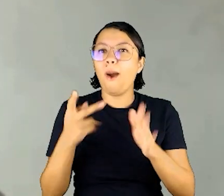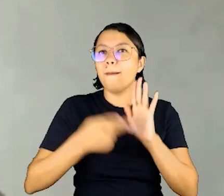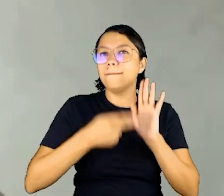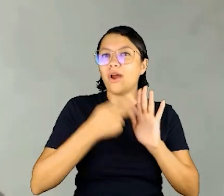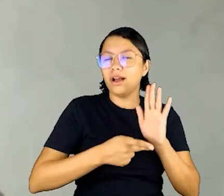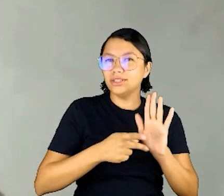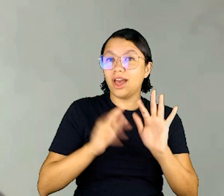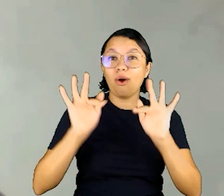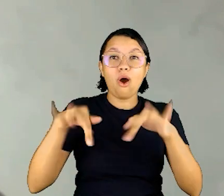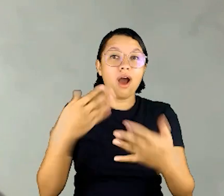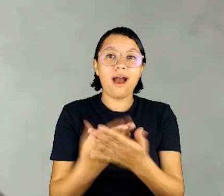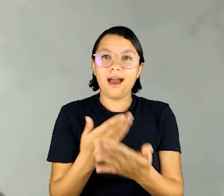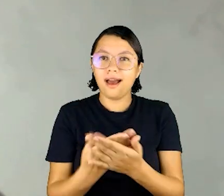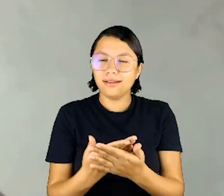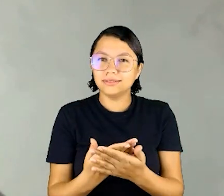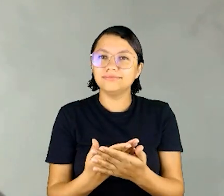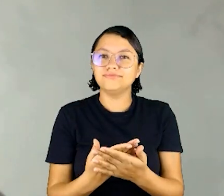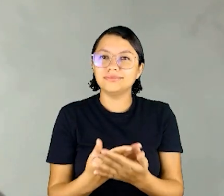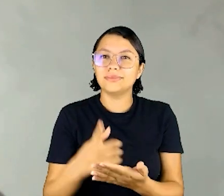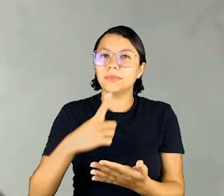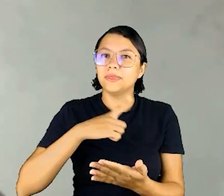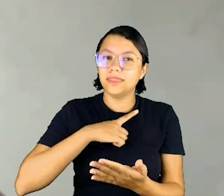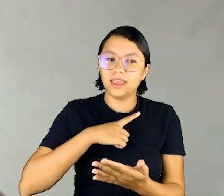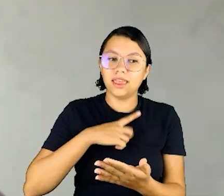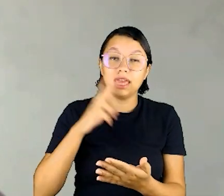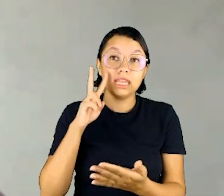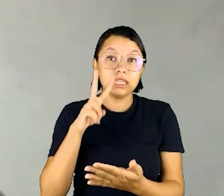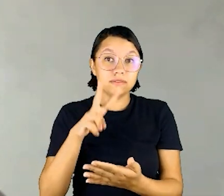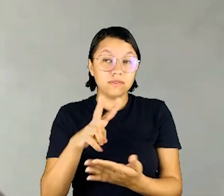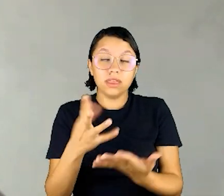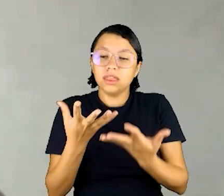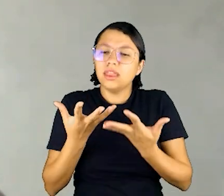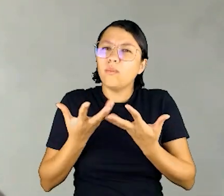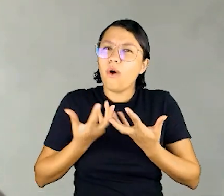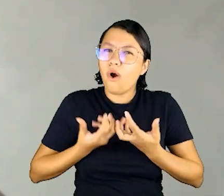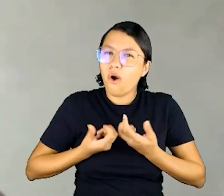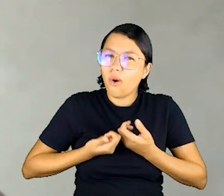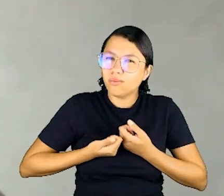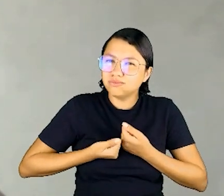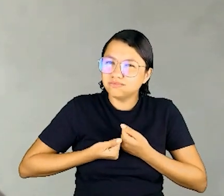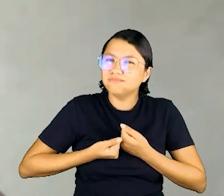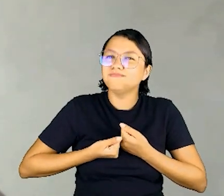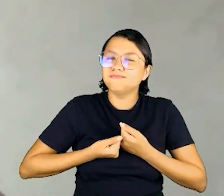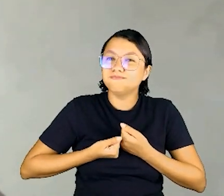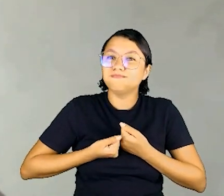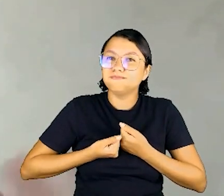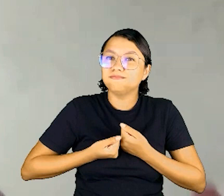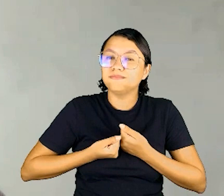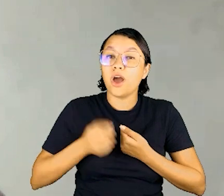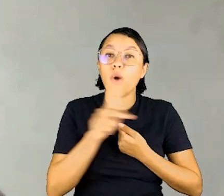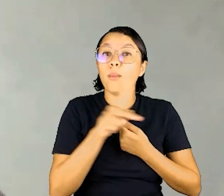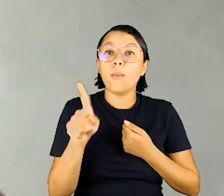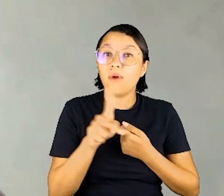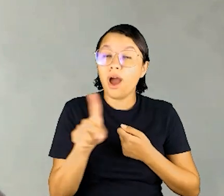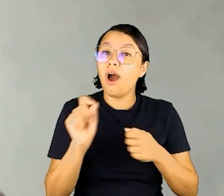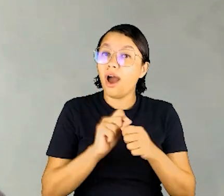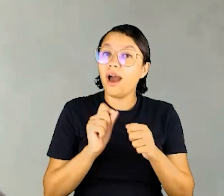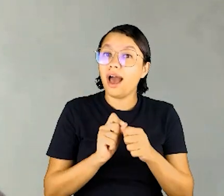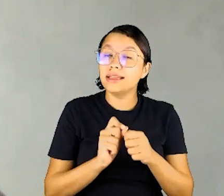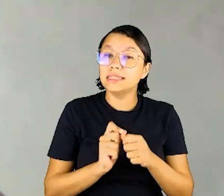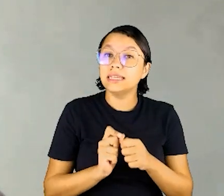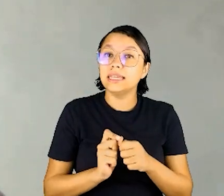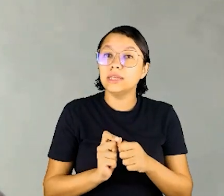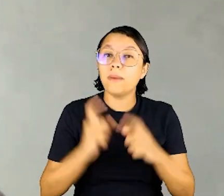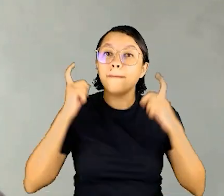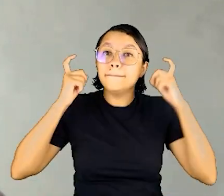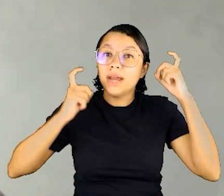final do projeto, ao fundo e ao final das aulas, eles veem que há um acolhimento, há um acolhimento por parte dos